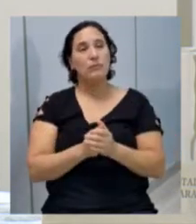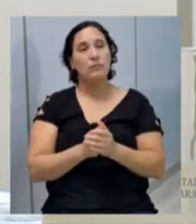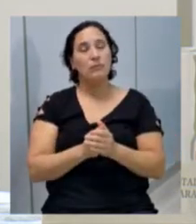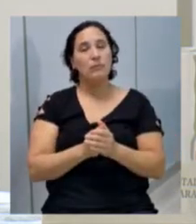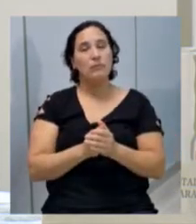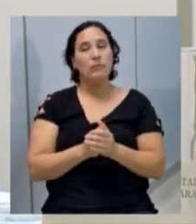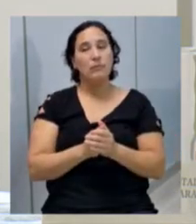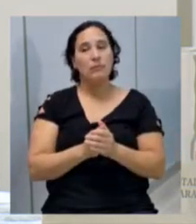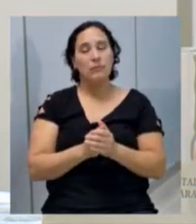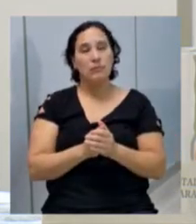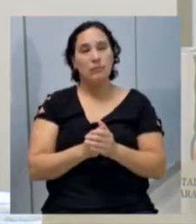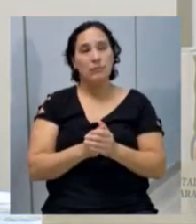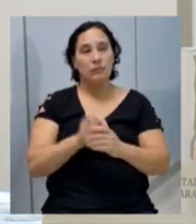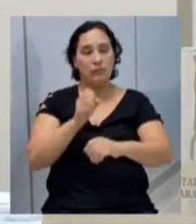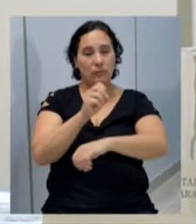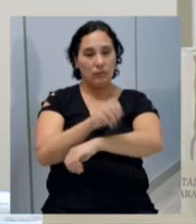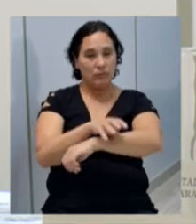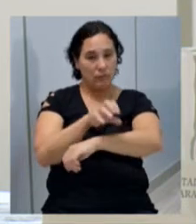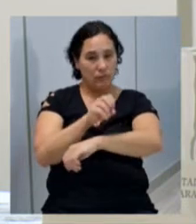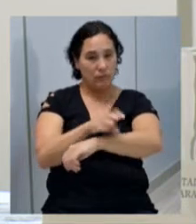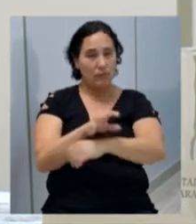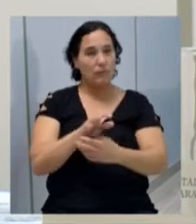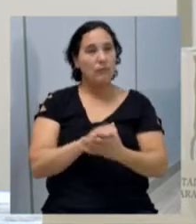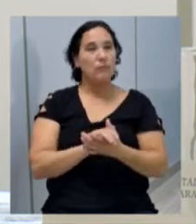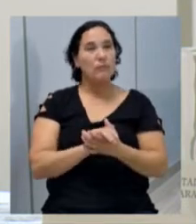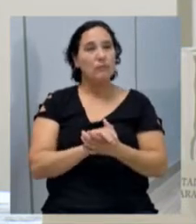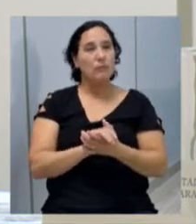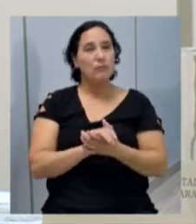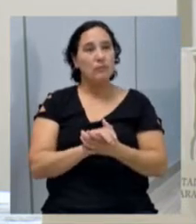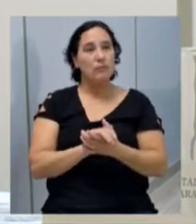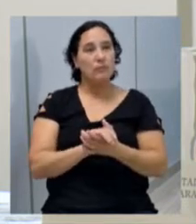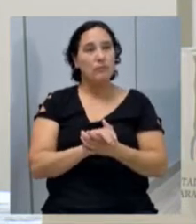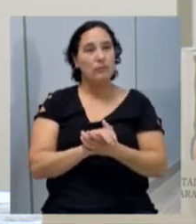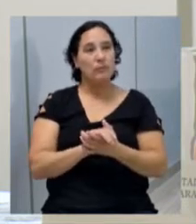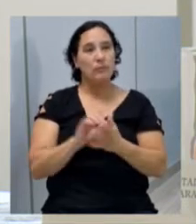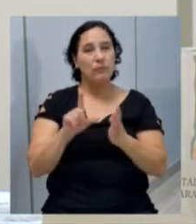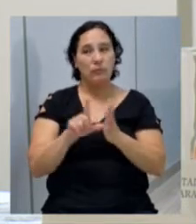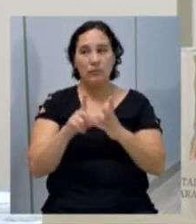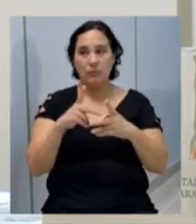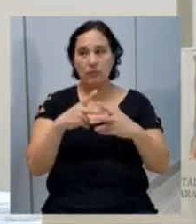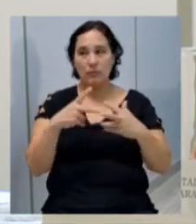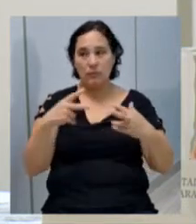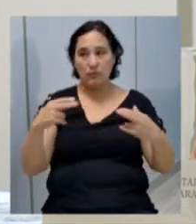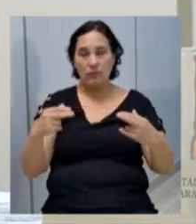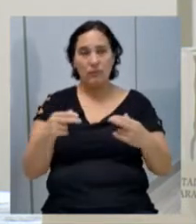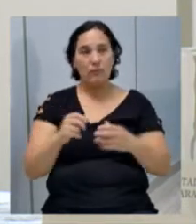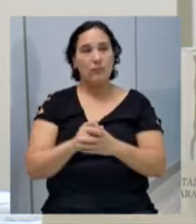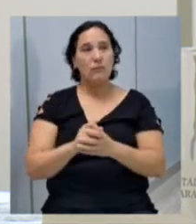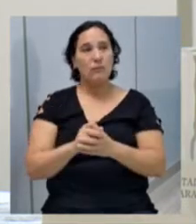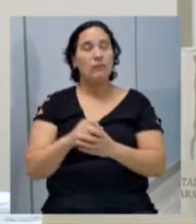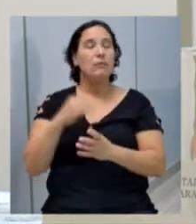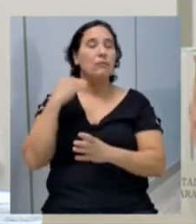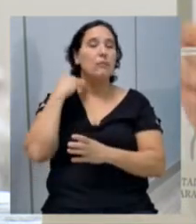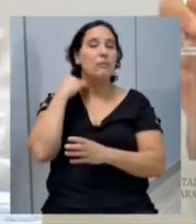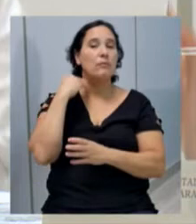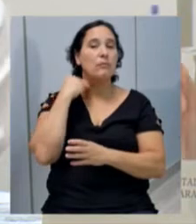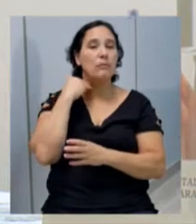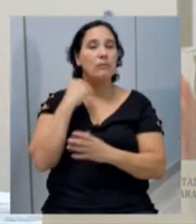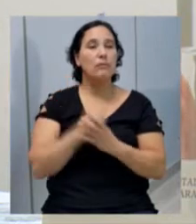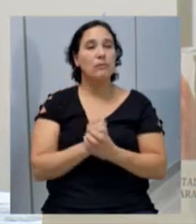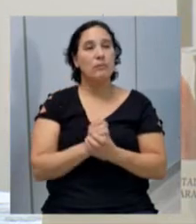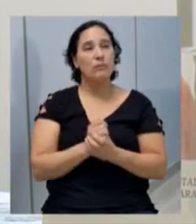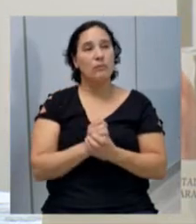Bradesco, Supermercado Amadeu, De Paula Moda e Kids, Sucredi e Cressol.